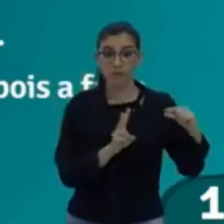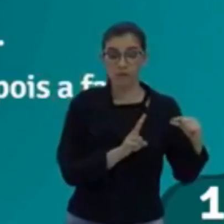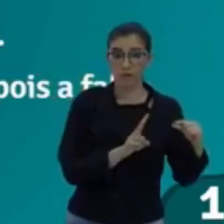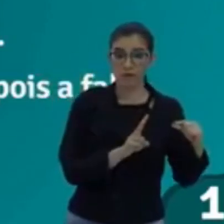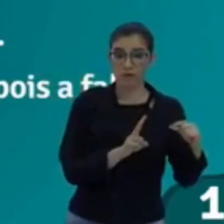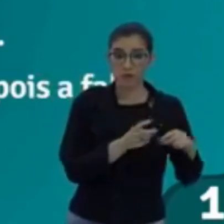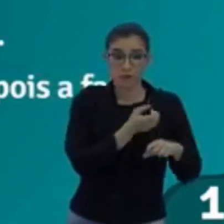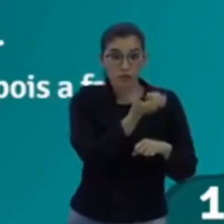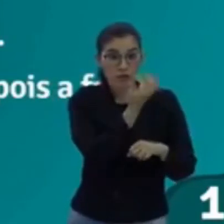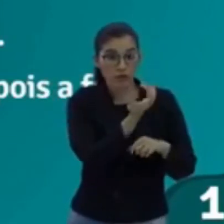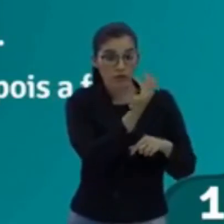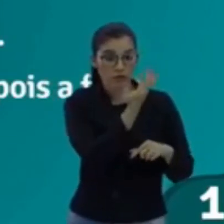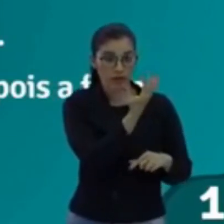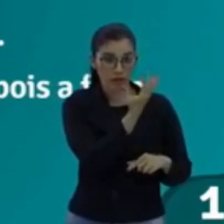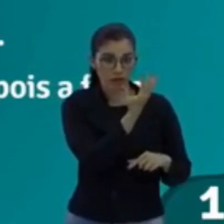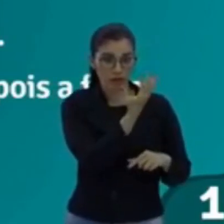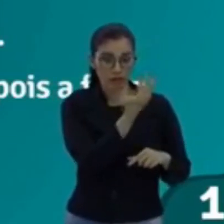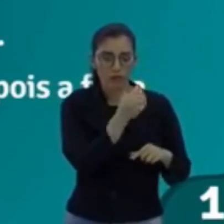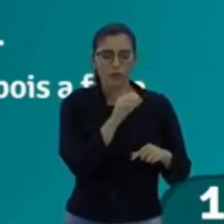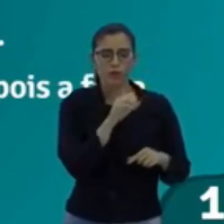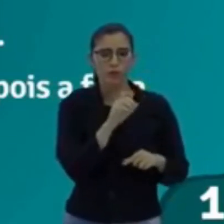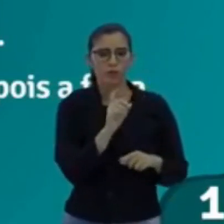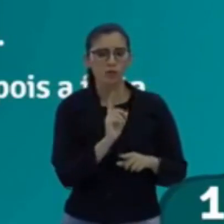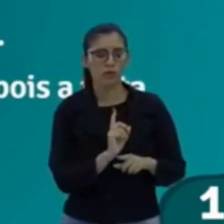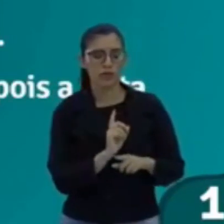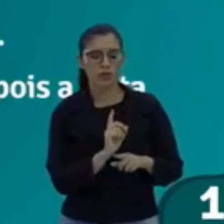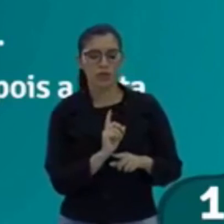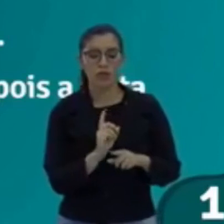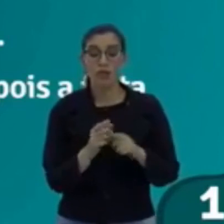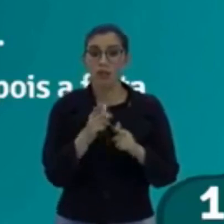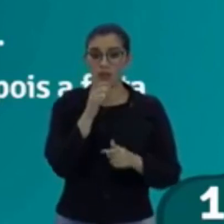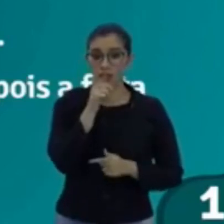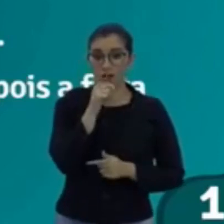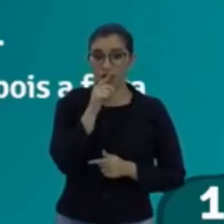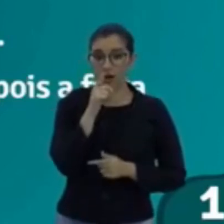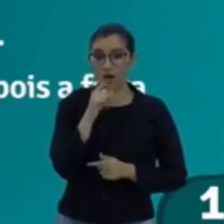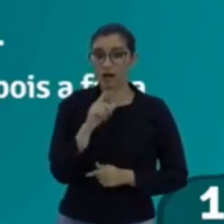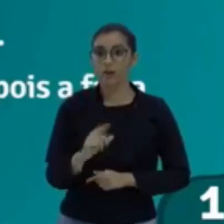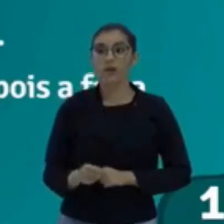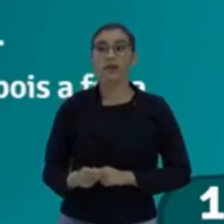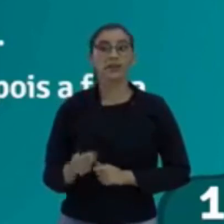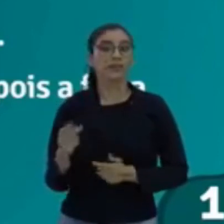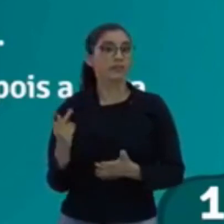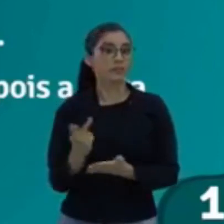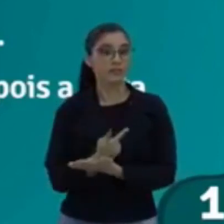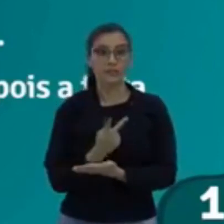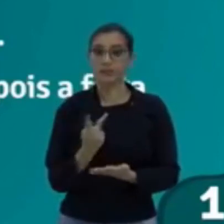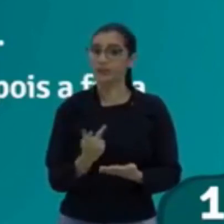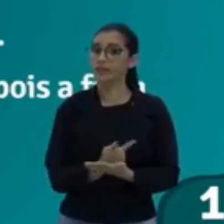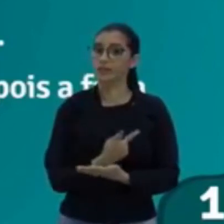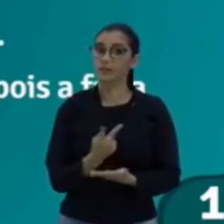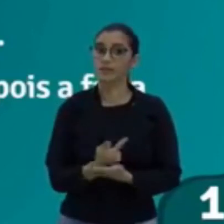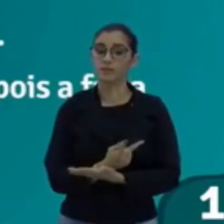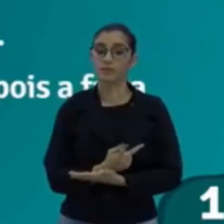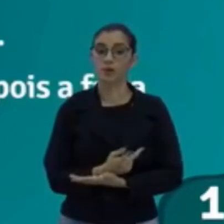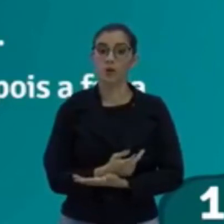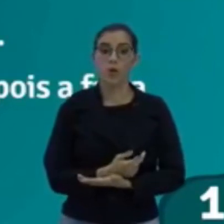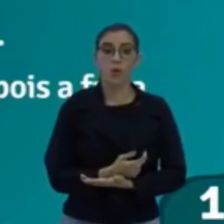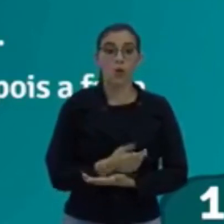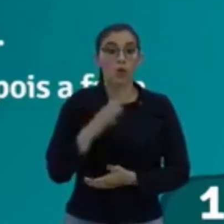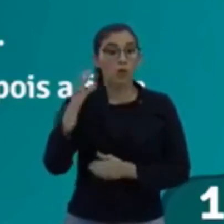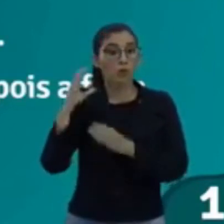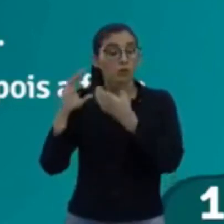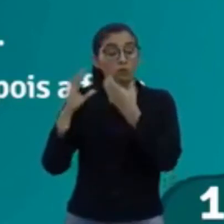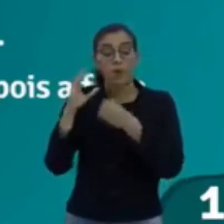nos gases do que no líquido? Opa, o tu acha? O que a gente falou lá? Não! O som é mais